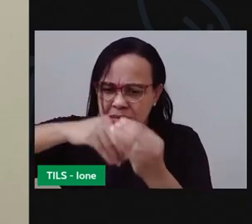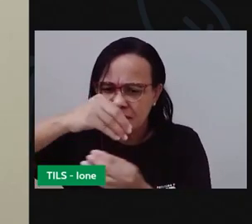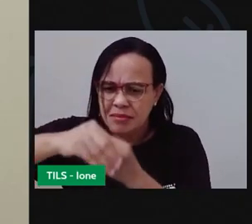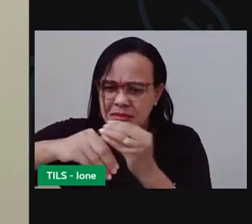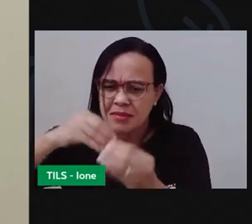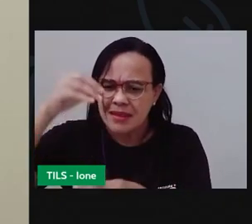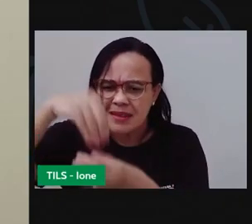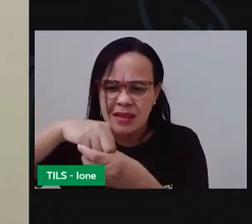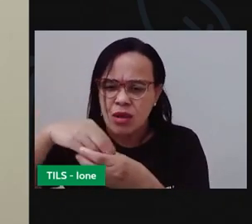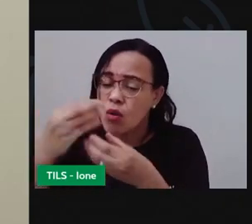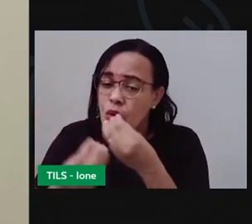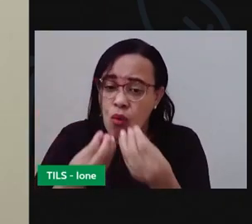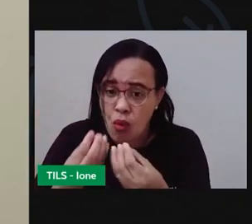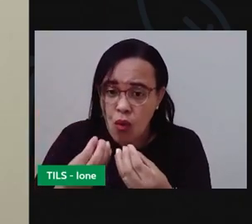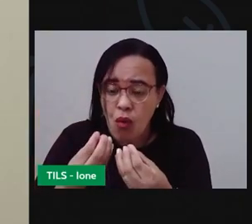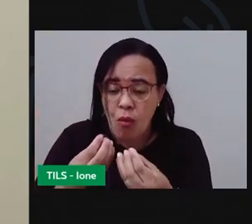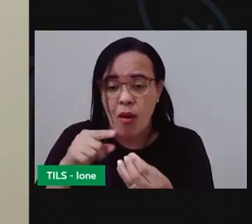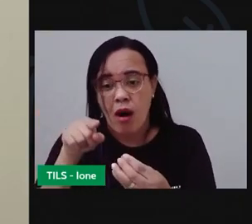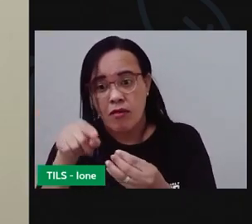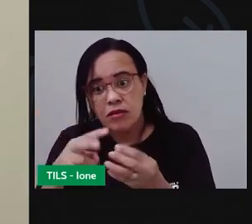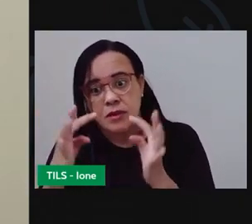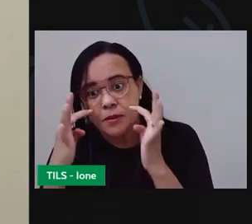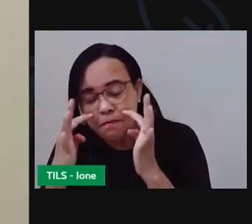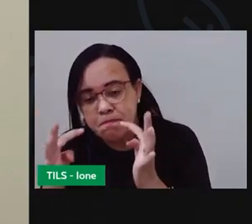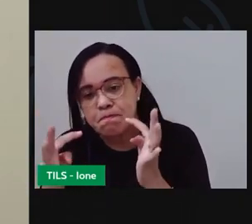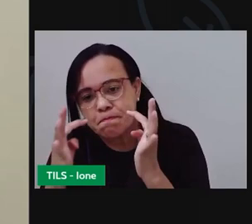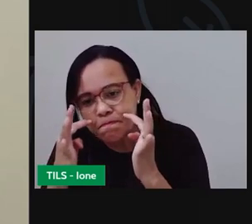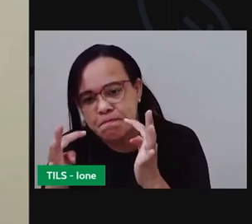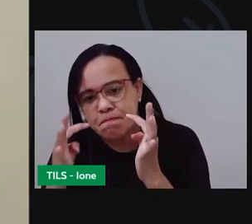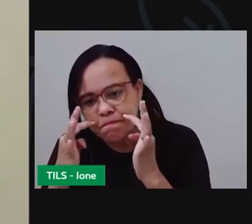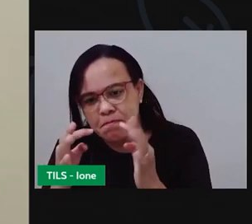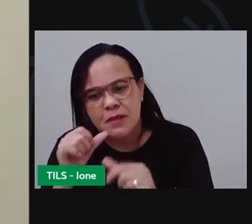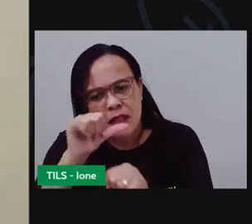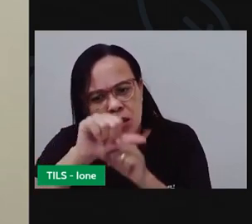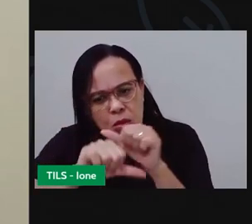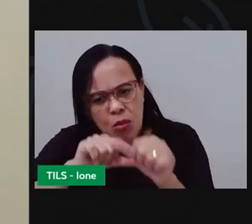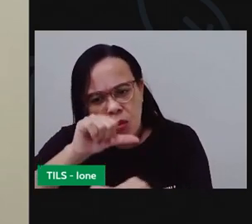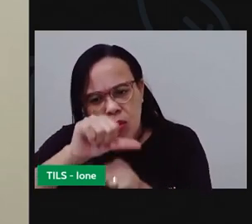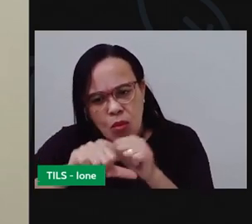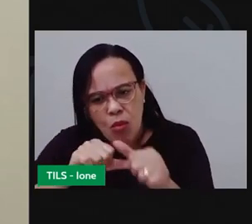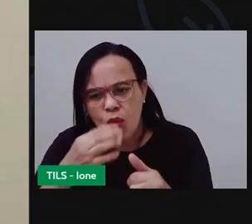observe se está tendo alguma mudança de cor de cheiro